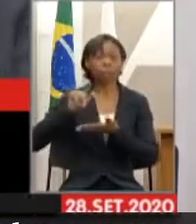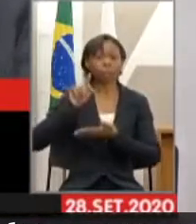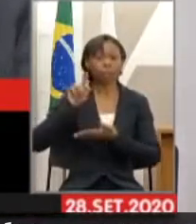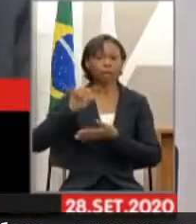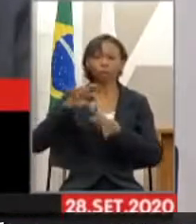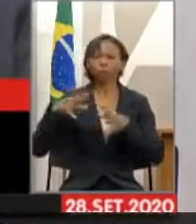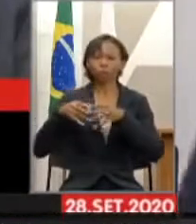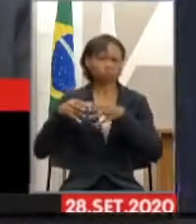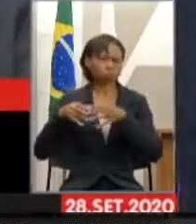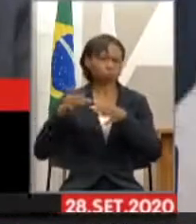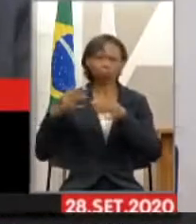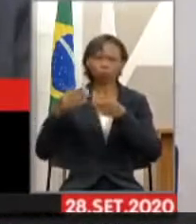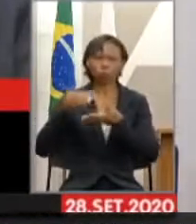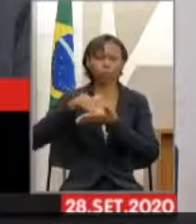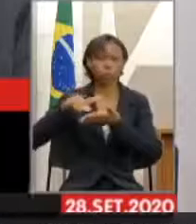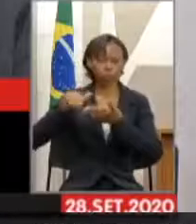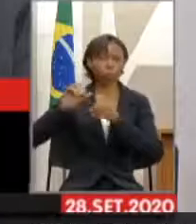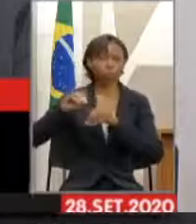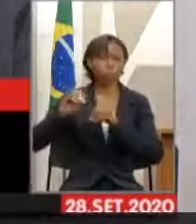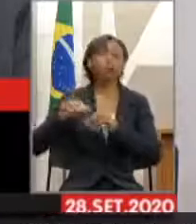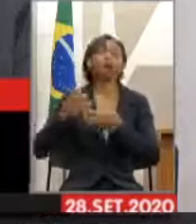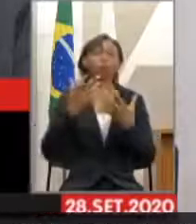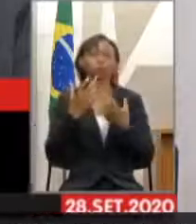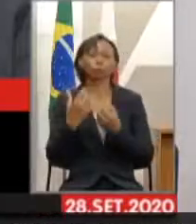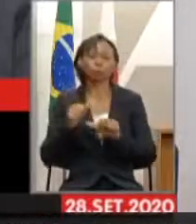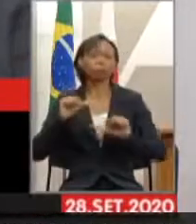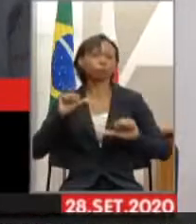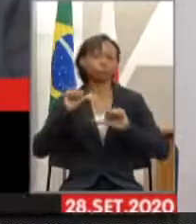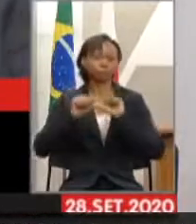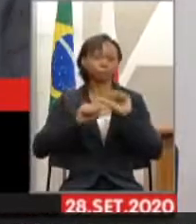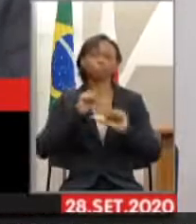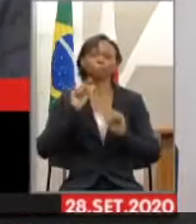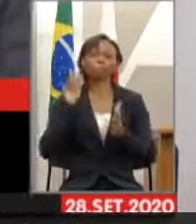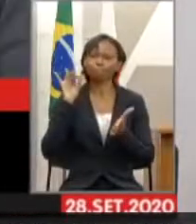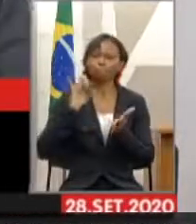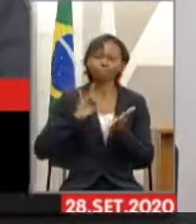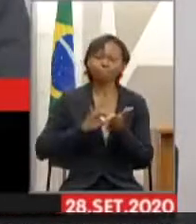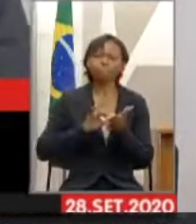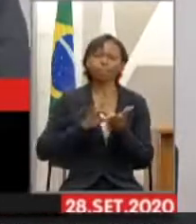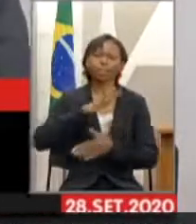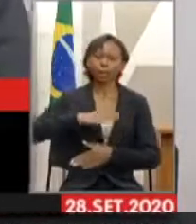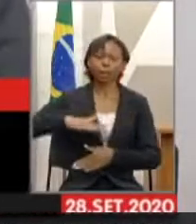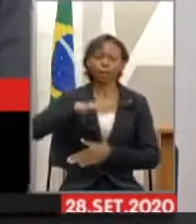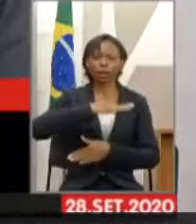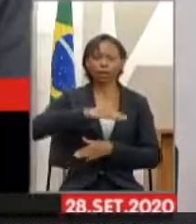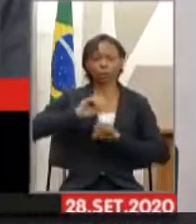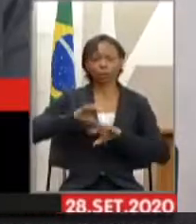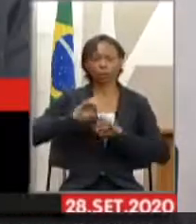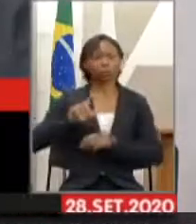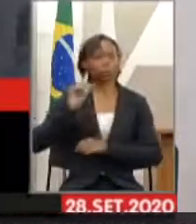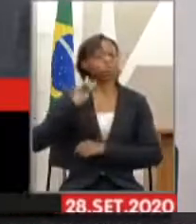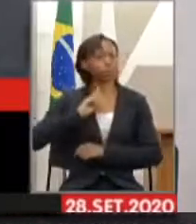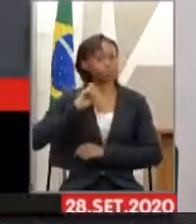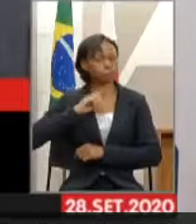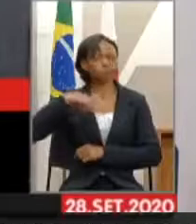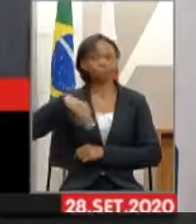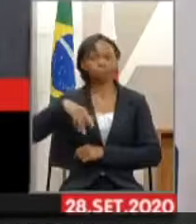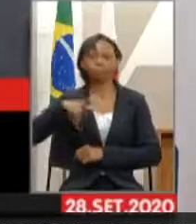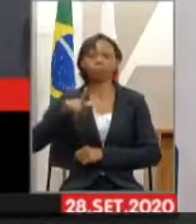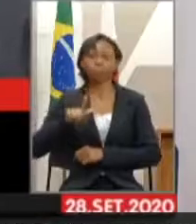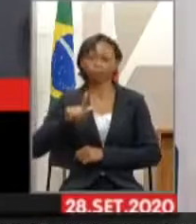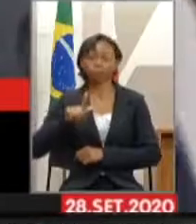Educação, para a real mudança no cenário da educação especial em Minas Gerais. E,